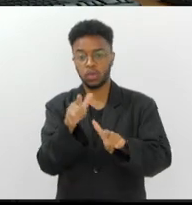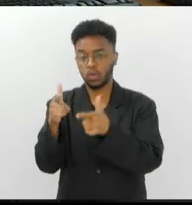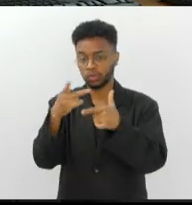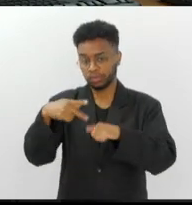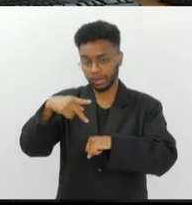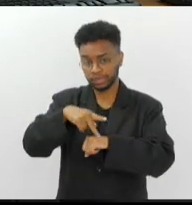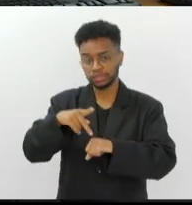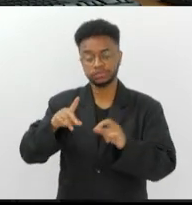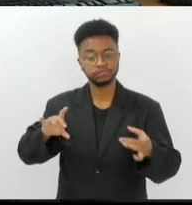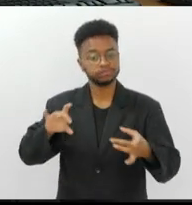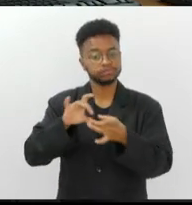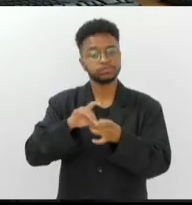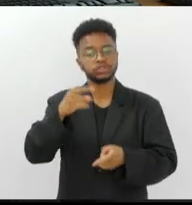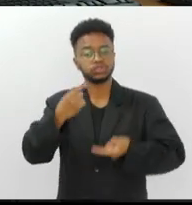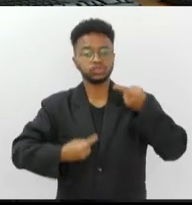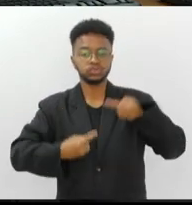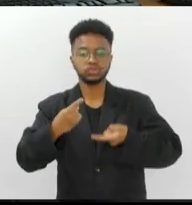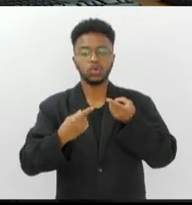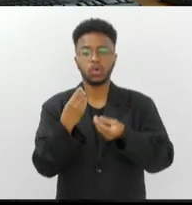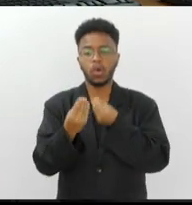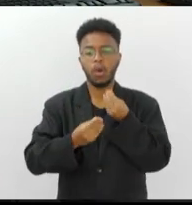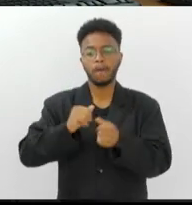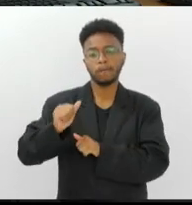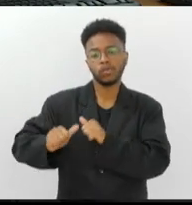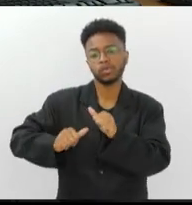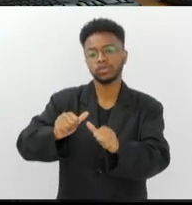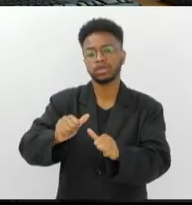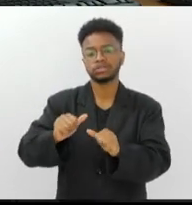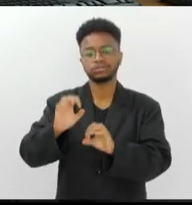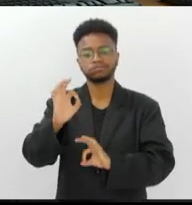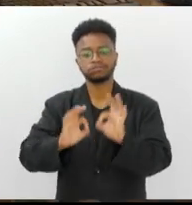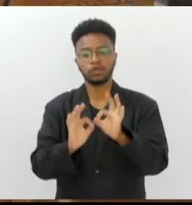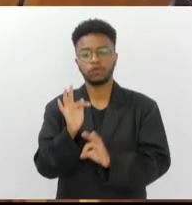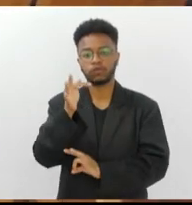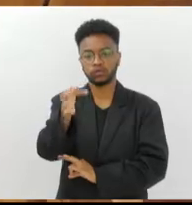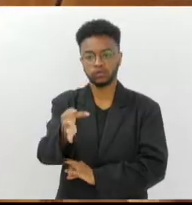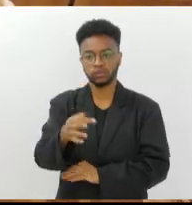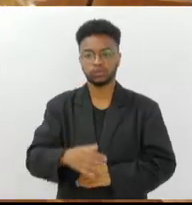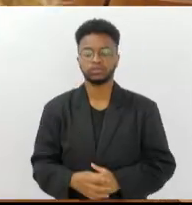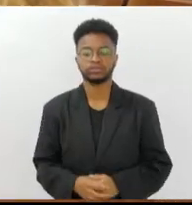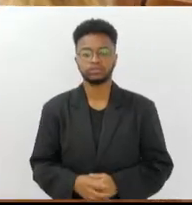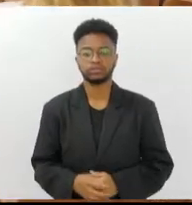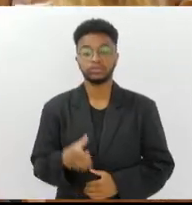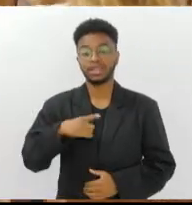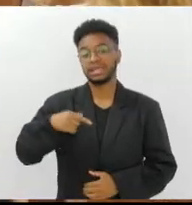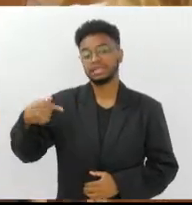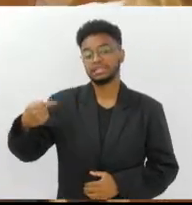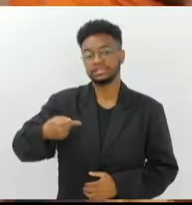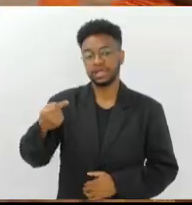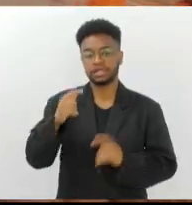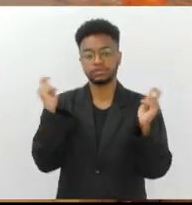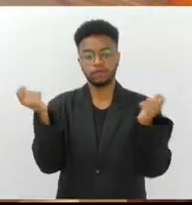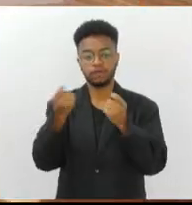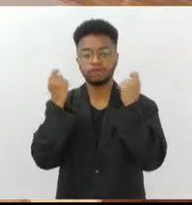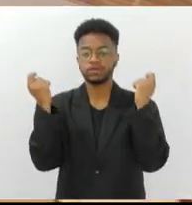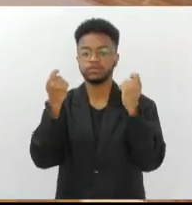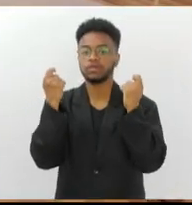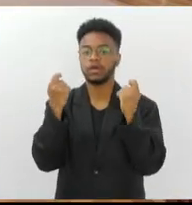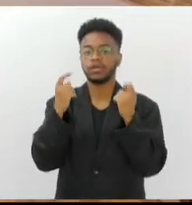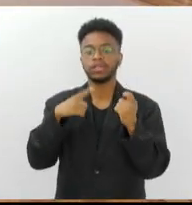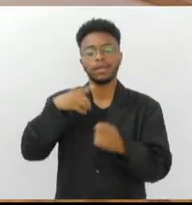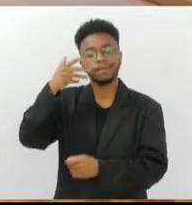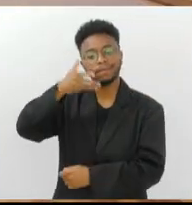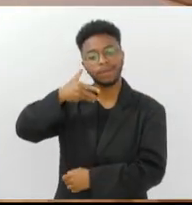para debater os sinais de mudança que estão moldando o futuro. Esta é a sétima edição do festival que vai contar com